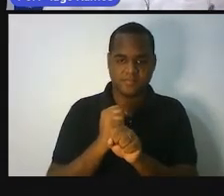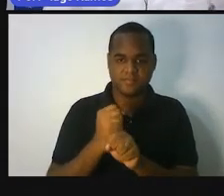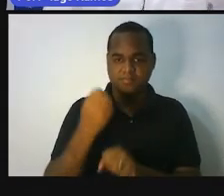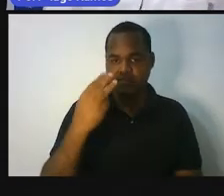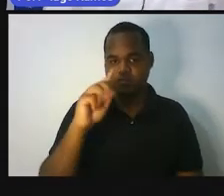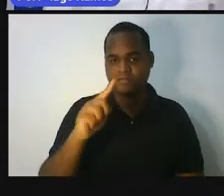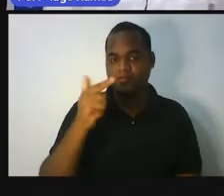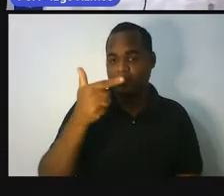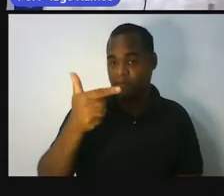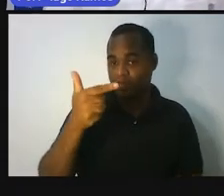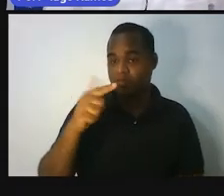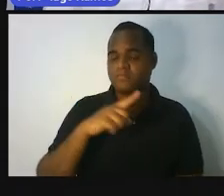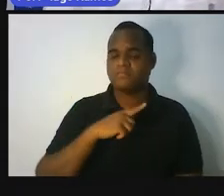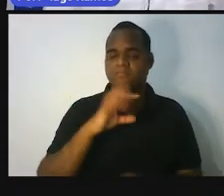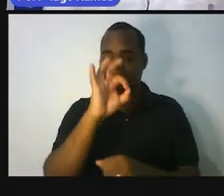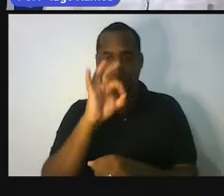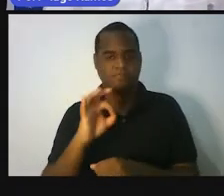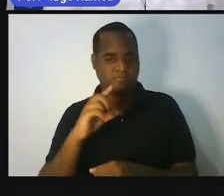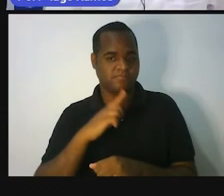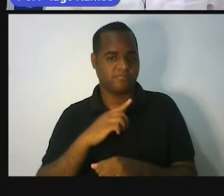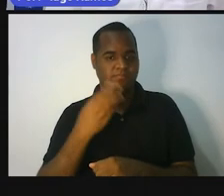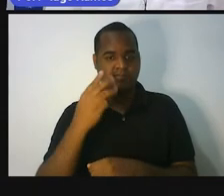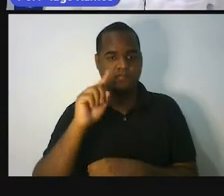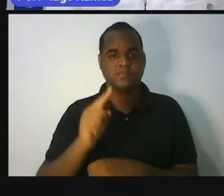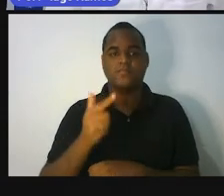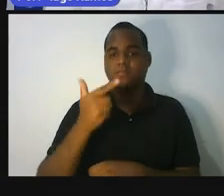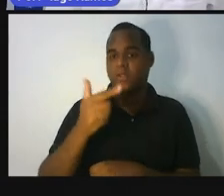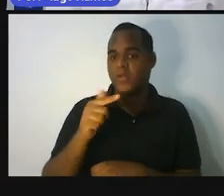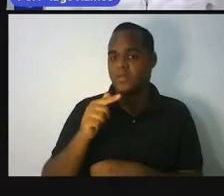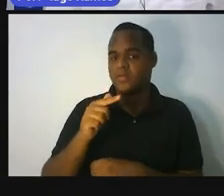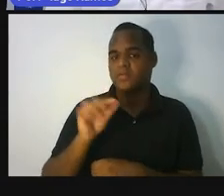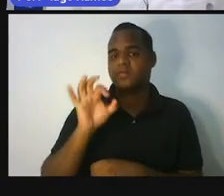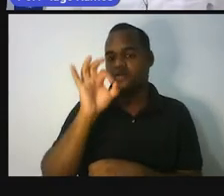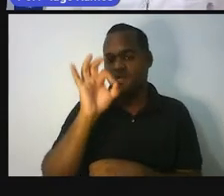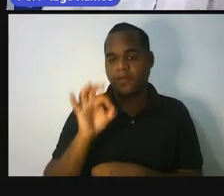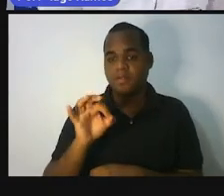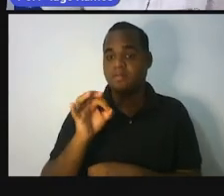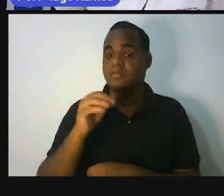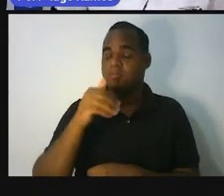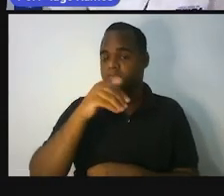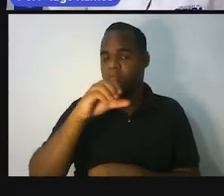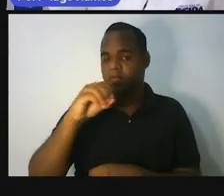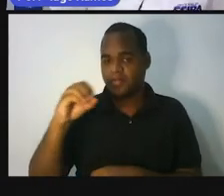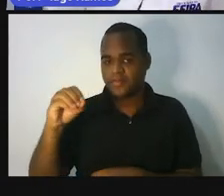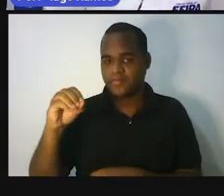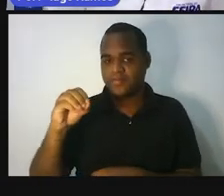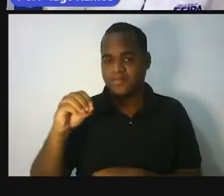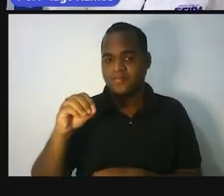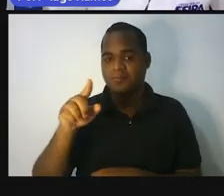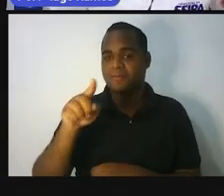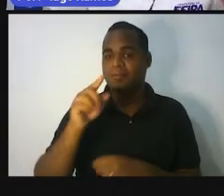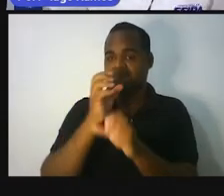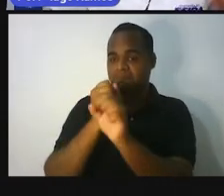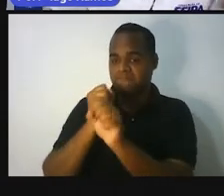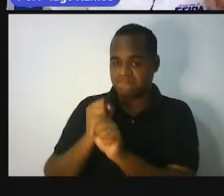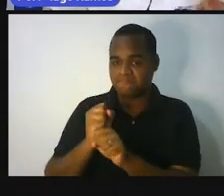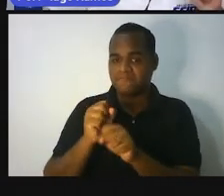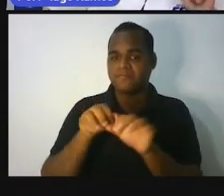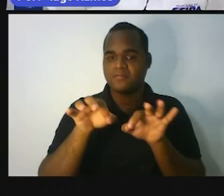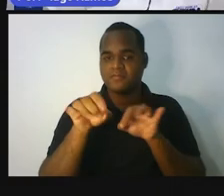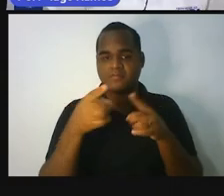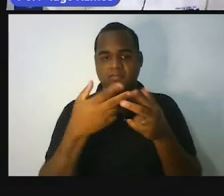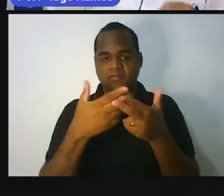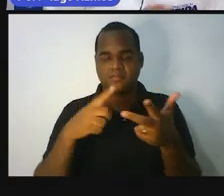significa 3,2 dividido por cem. Então, na sua calculadora, você digita 3